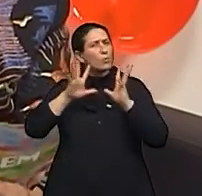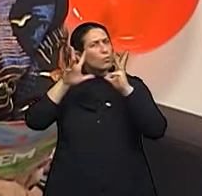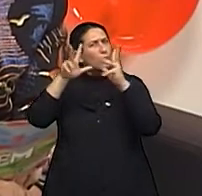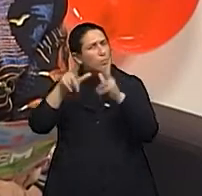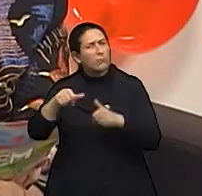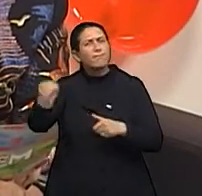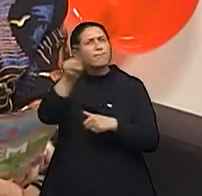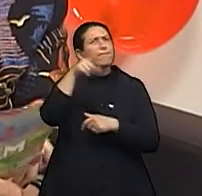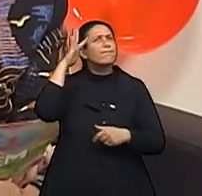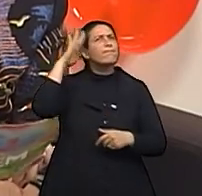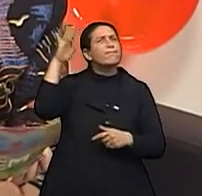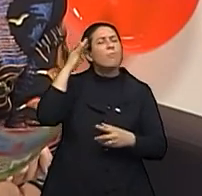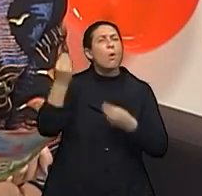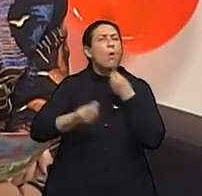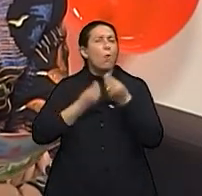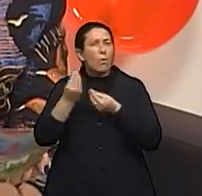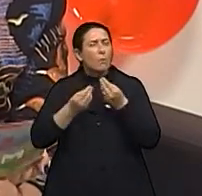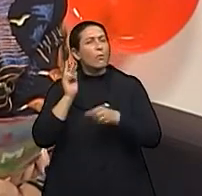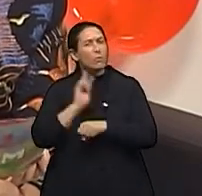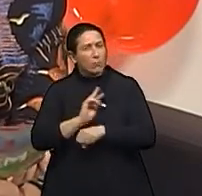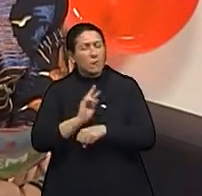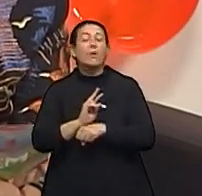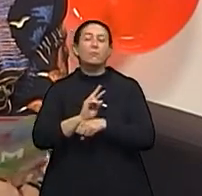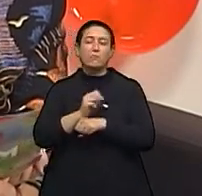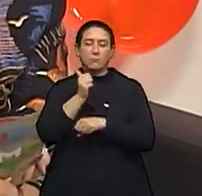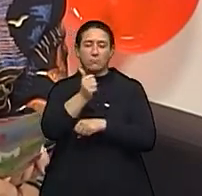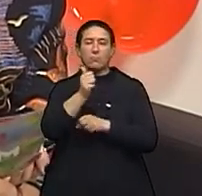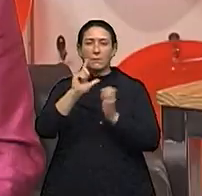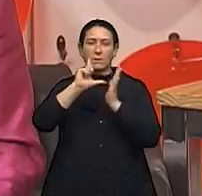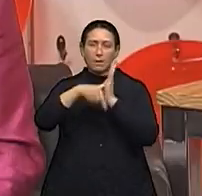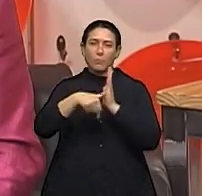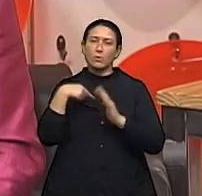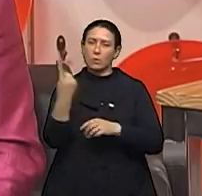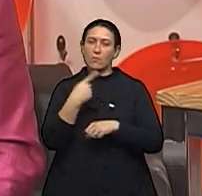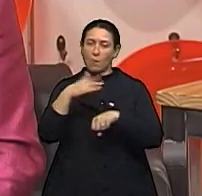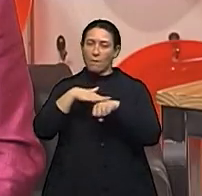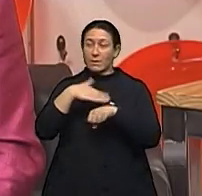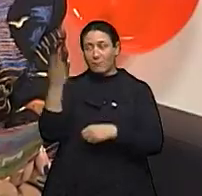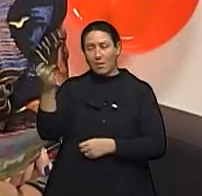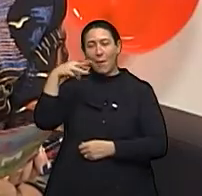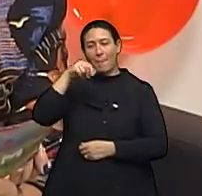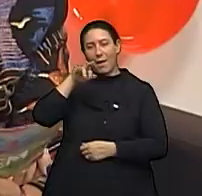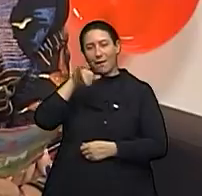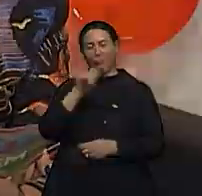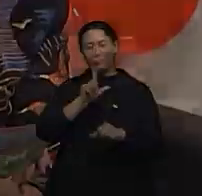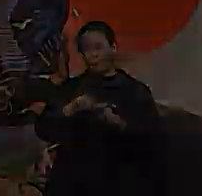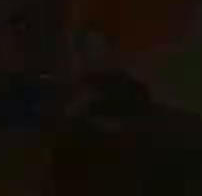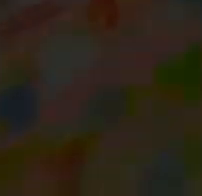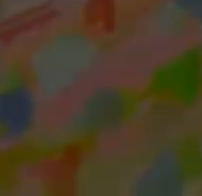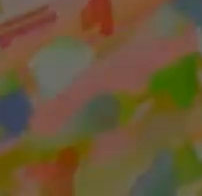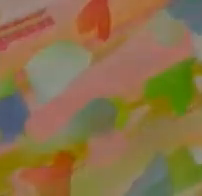estão se perguntando aí em casa, que vocês querem saber, a gente vai conversar com a doutora Mayra Kaleff. Já voltamos.